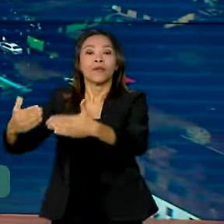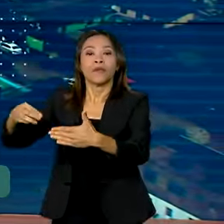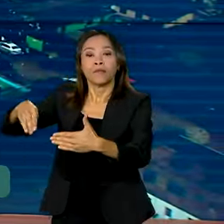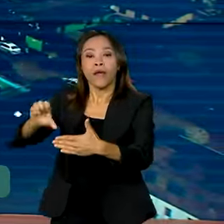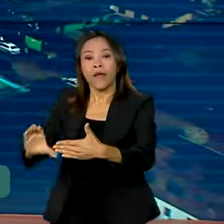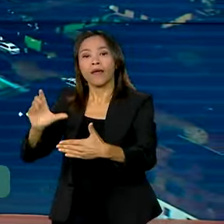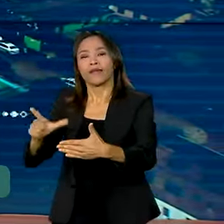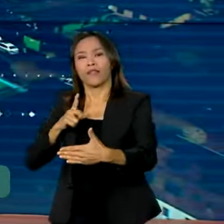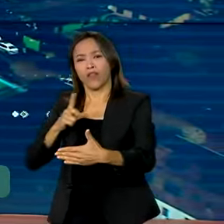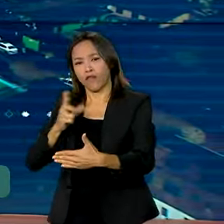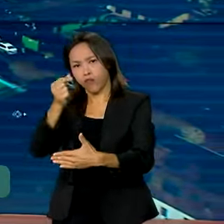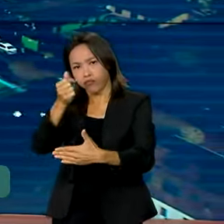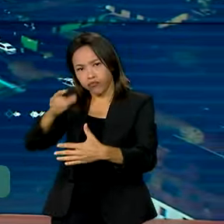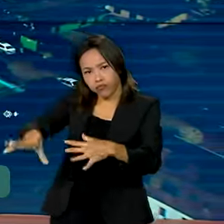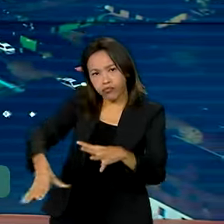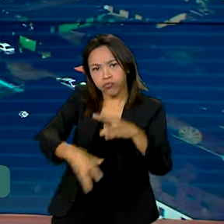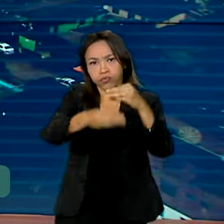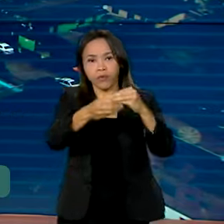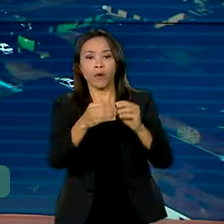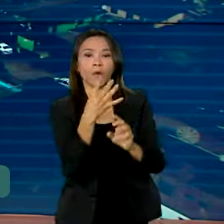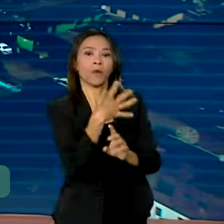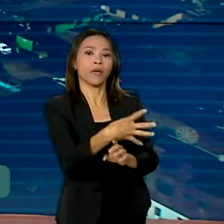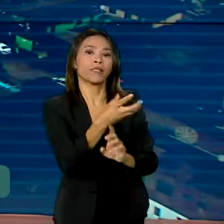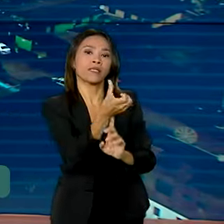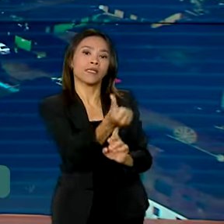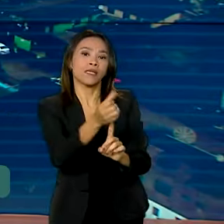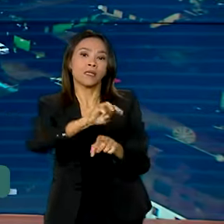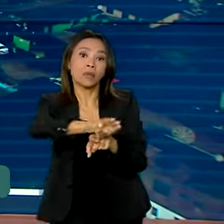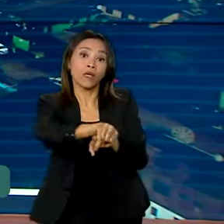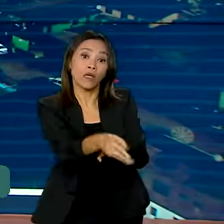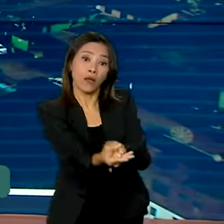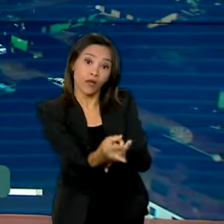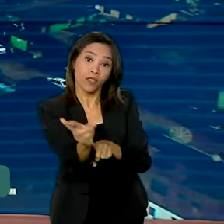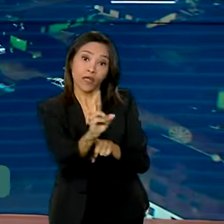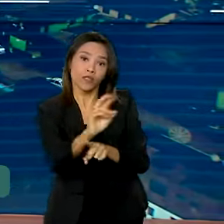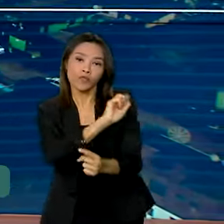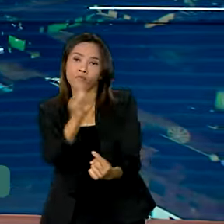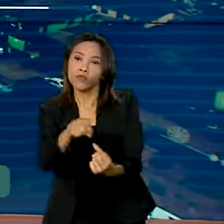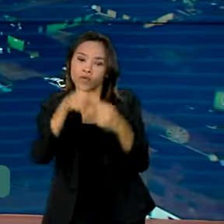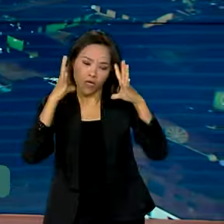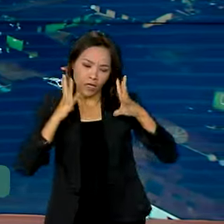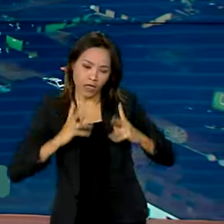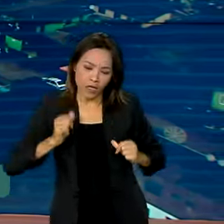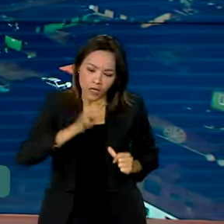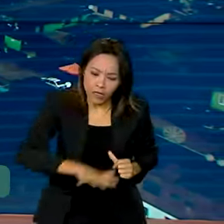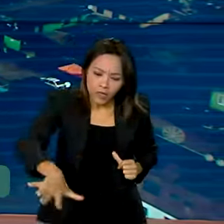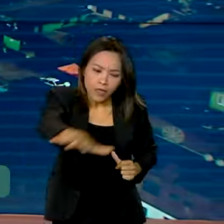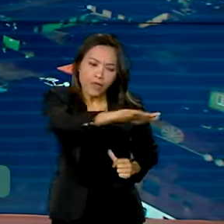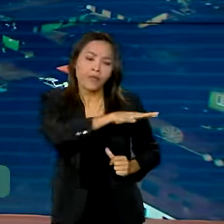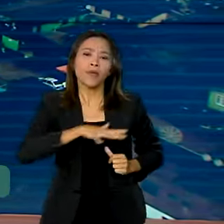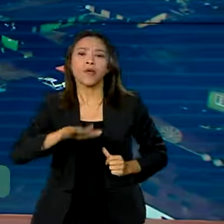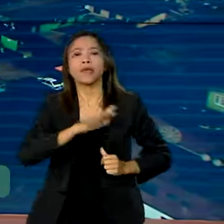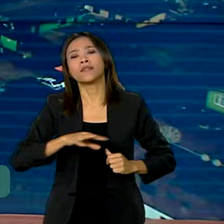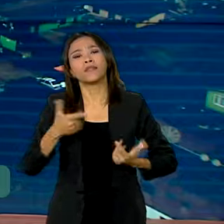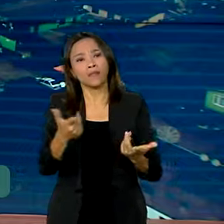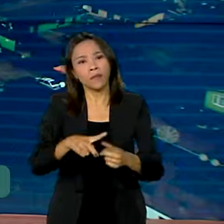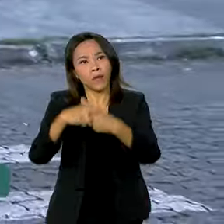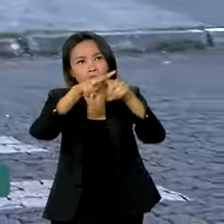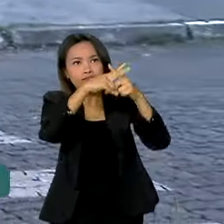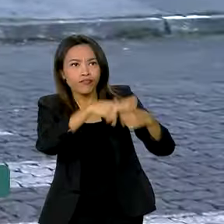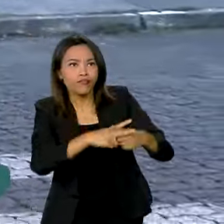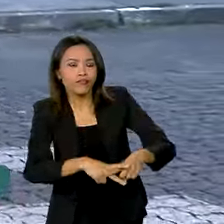crédito extraordinário de R$ 46 milhões para limpeza e reformas de escolas afetadas.